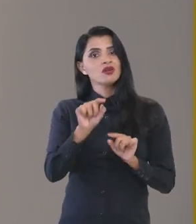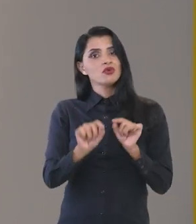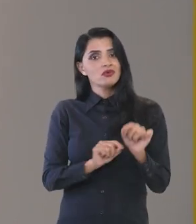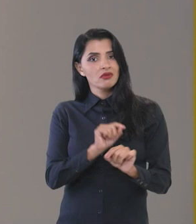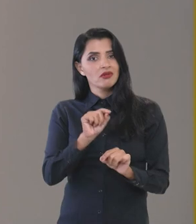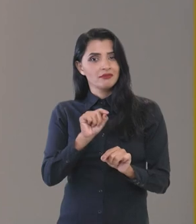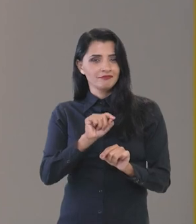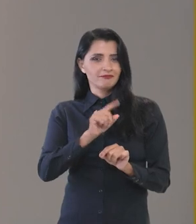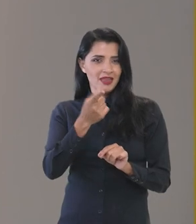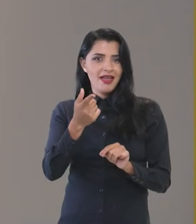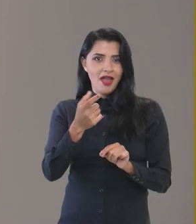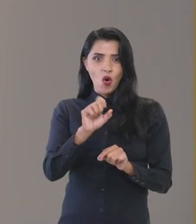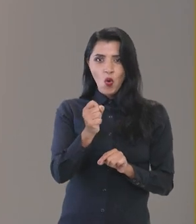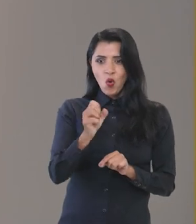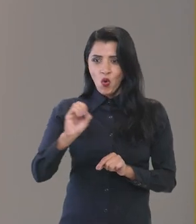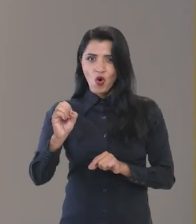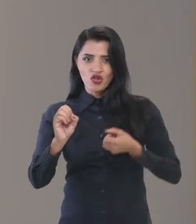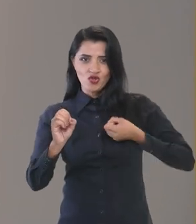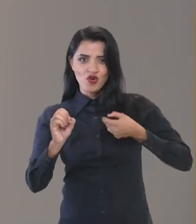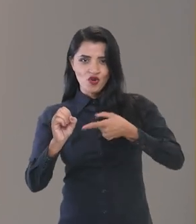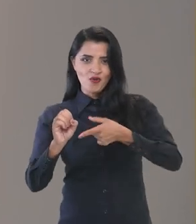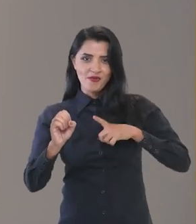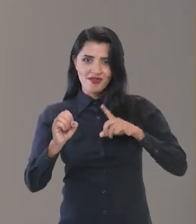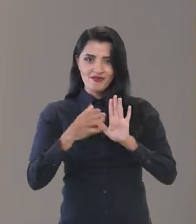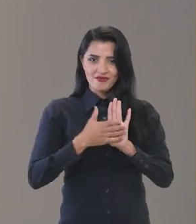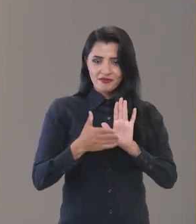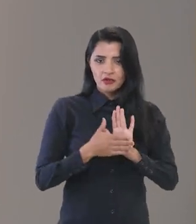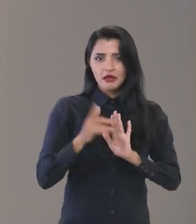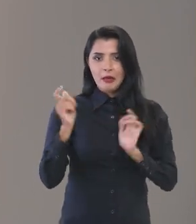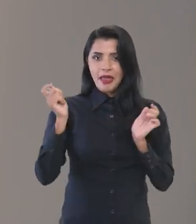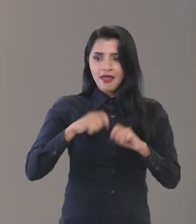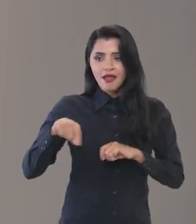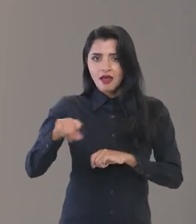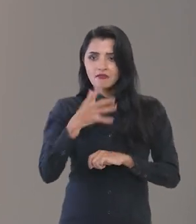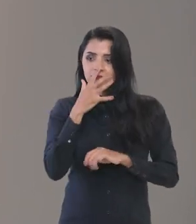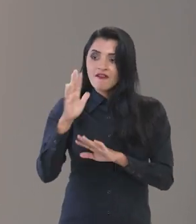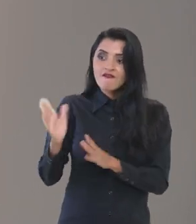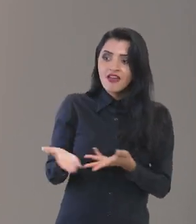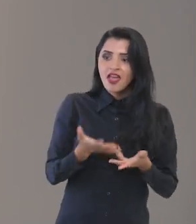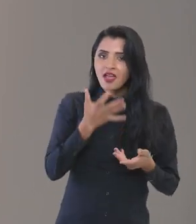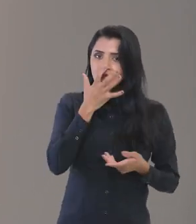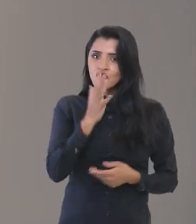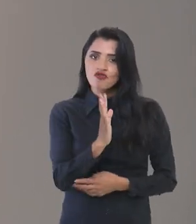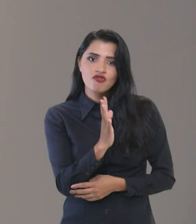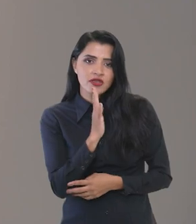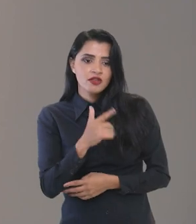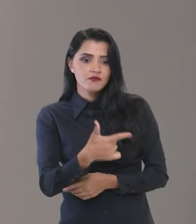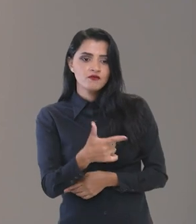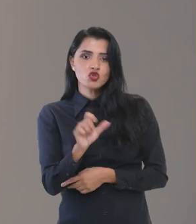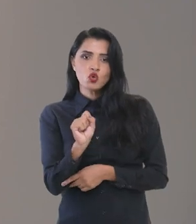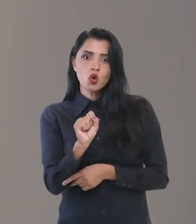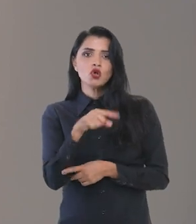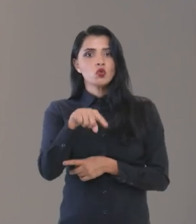Mas ela, dentre as 88, ela é chamada a conhecer 28 que estão